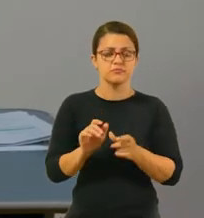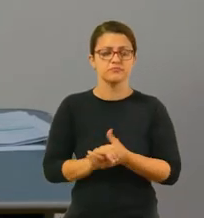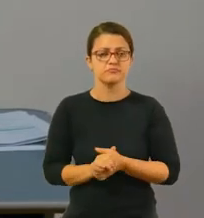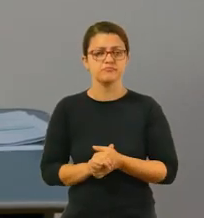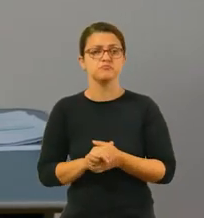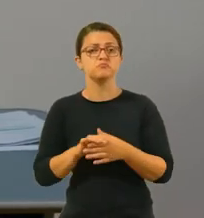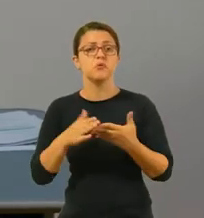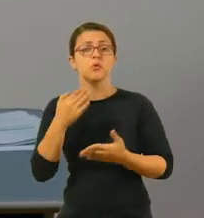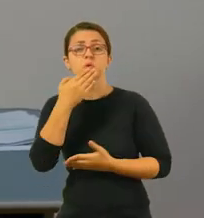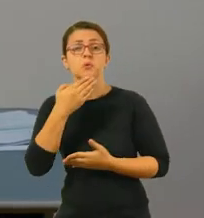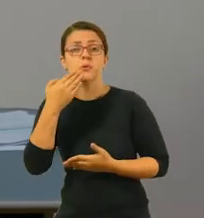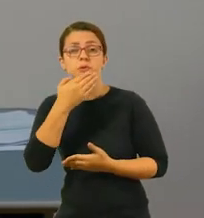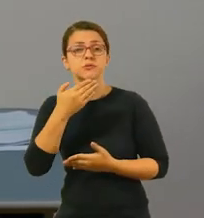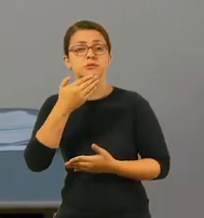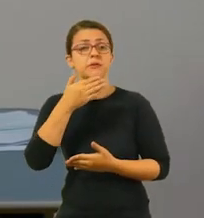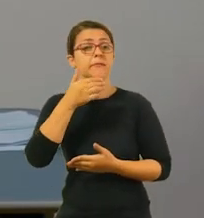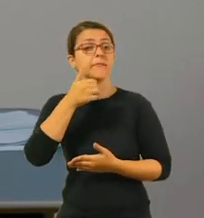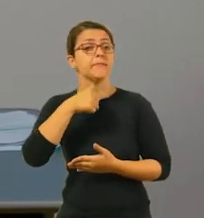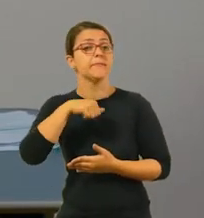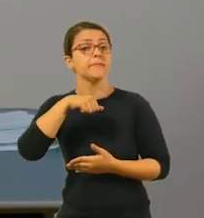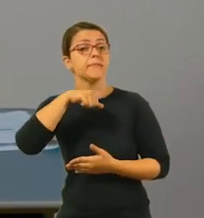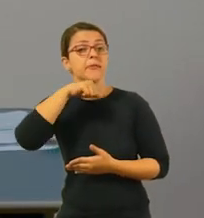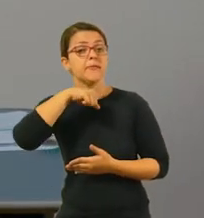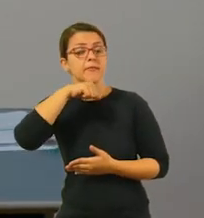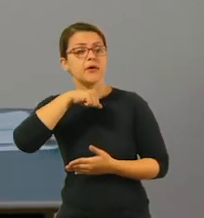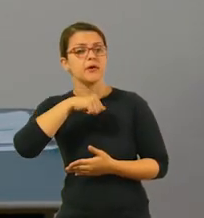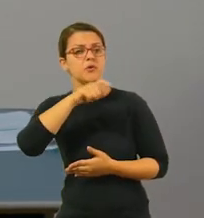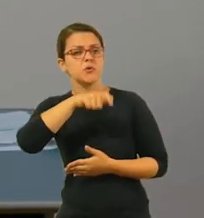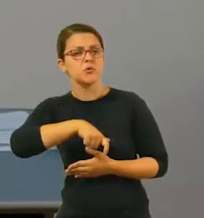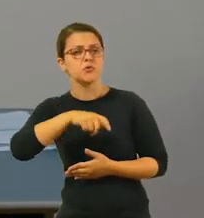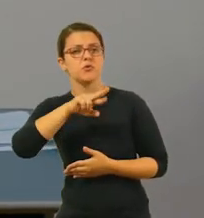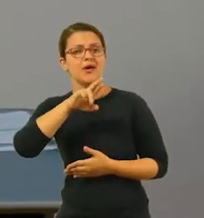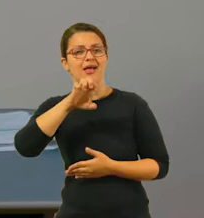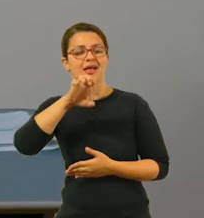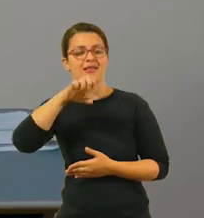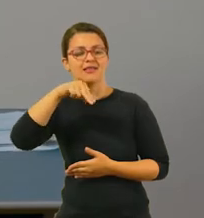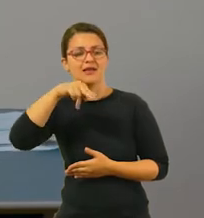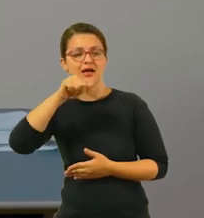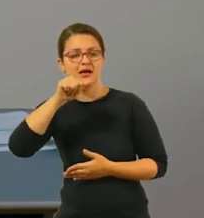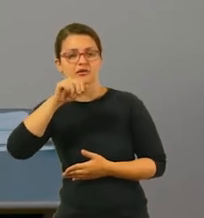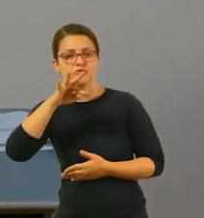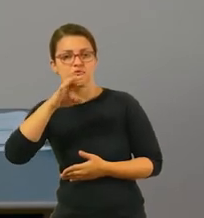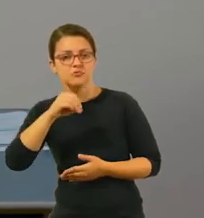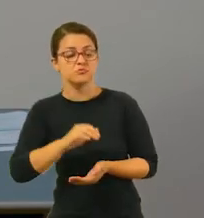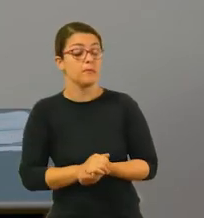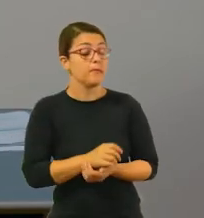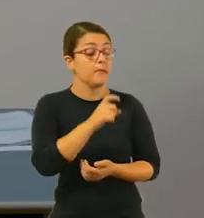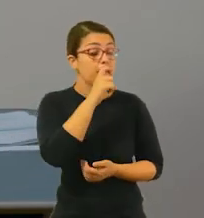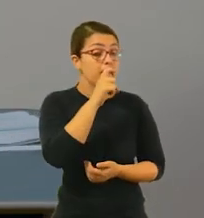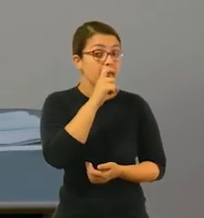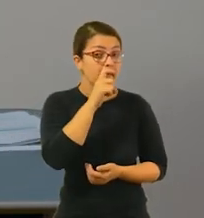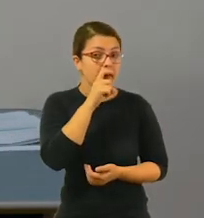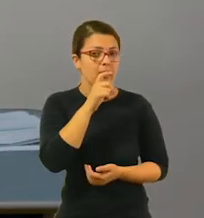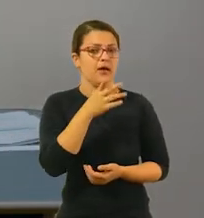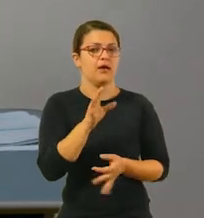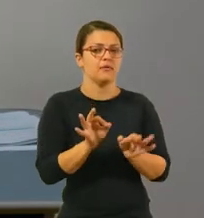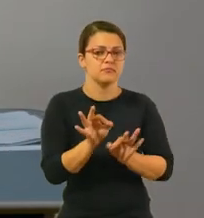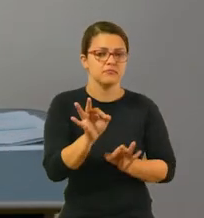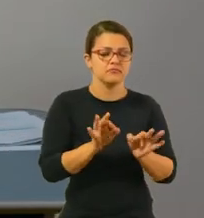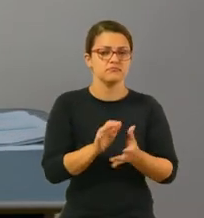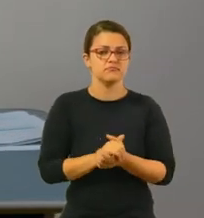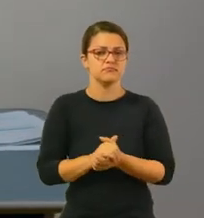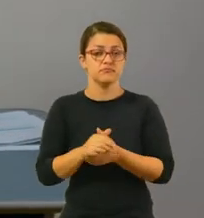os doces feitos pela mãe? De Renato? Qual foi a tarefa do pai? Como era o traje dos convidados? E o que